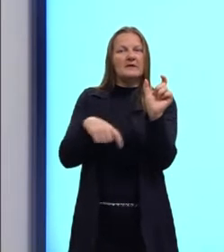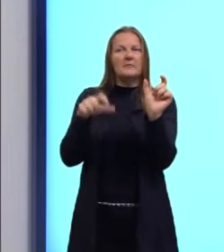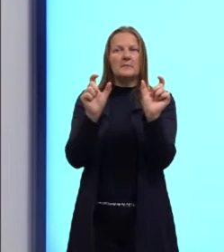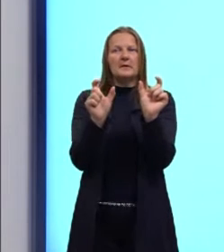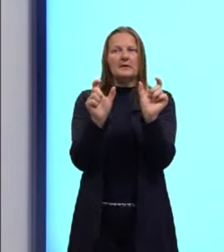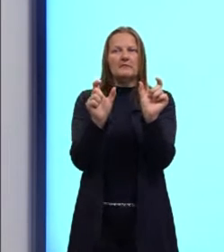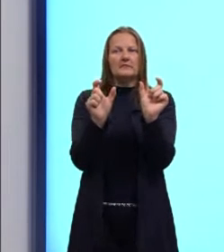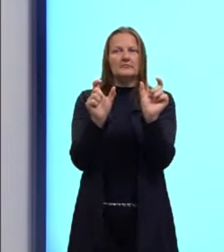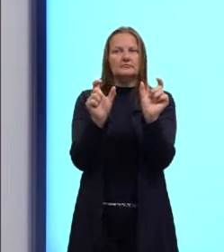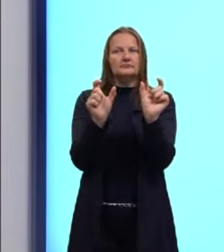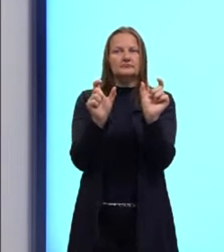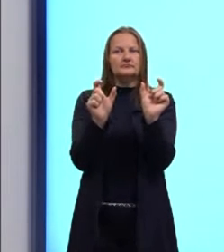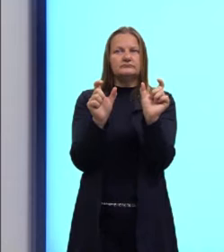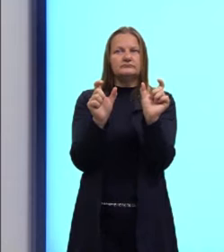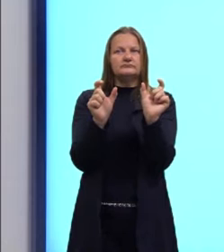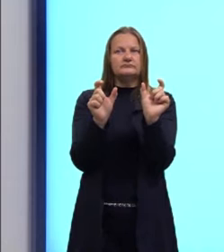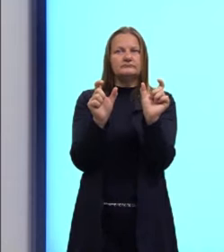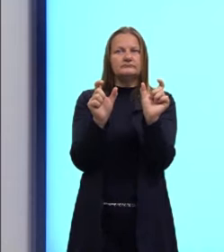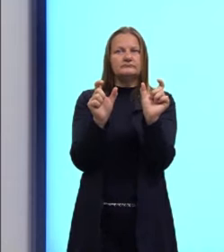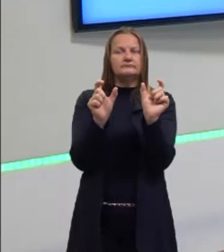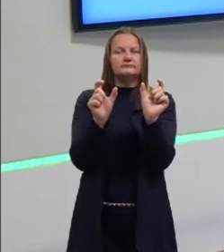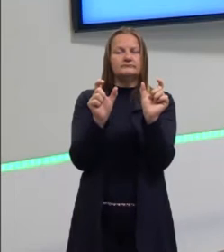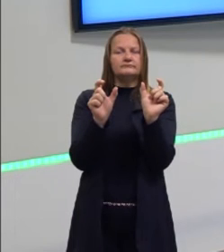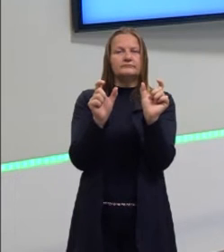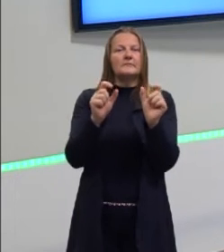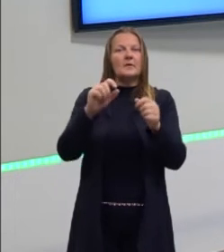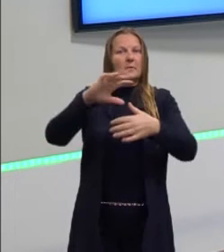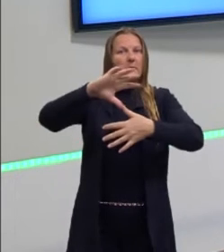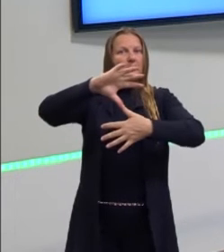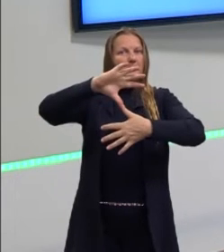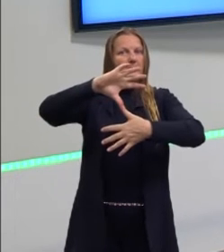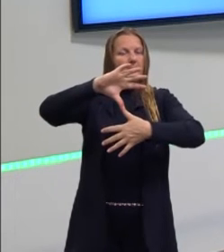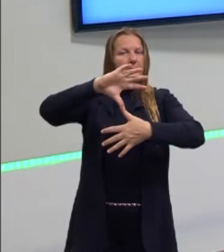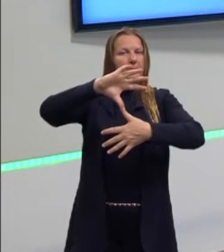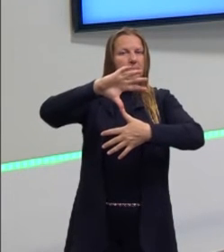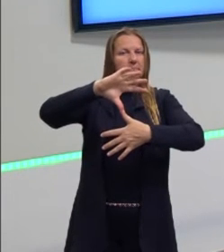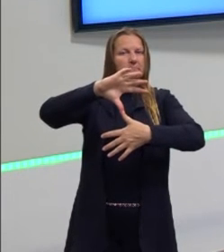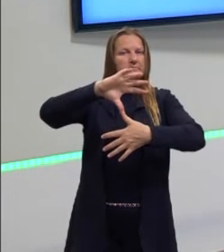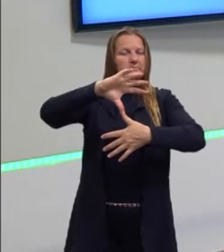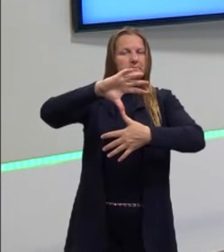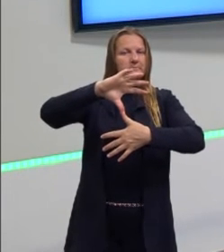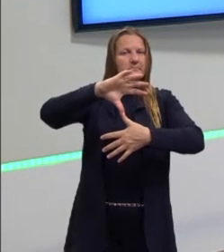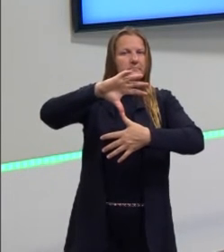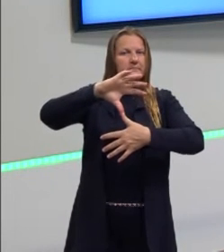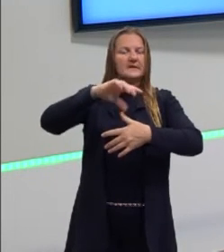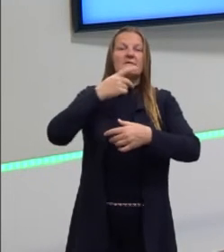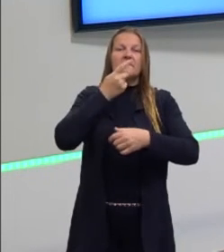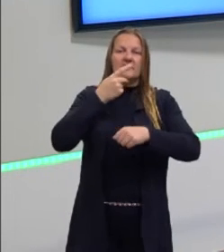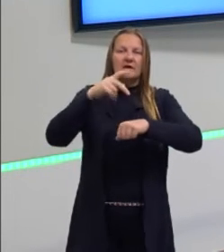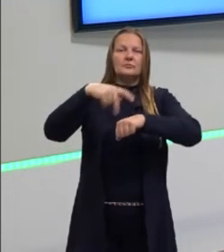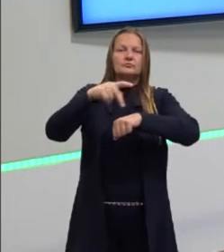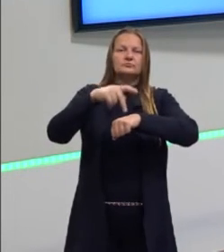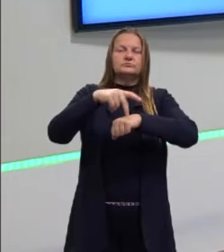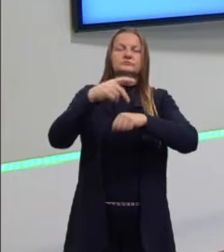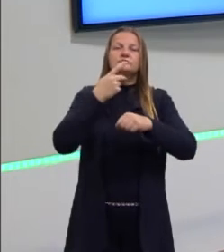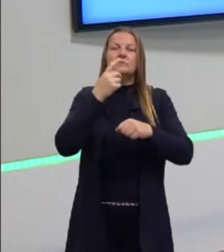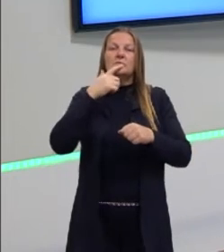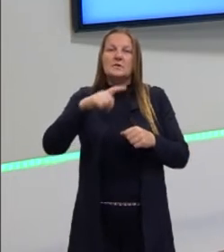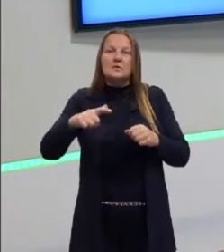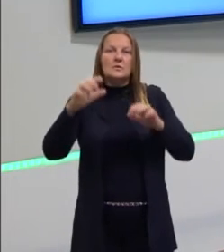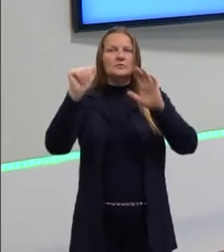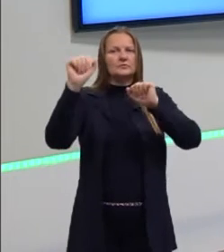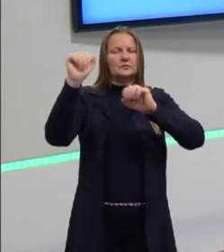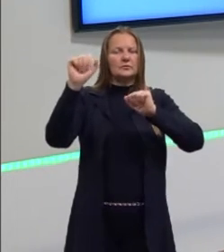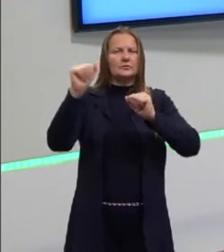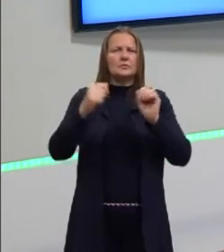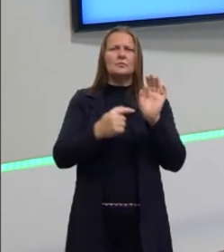referem aos países aqui americanos, principalmente os países que falam língua espanhola. Então, eu trouxe para vocês